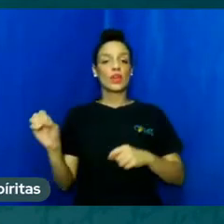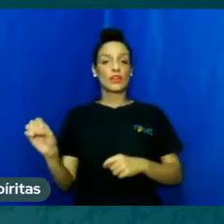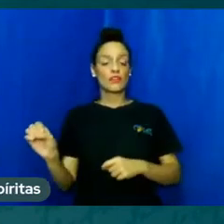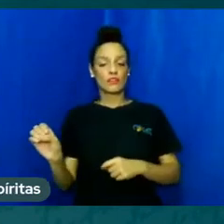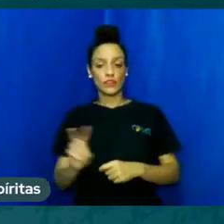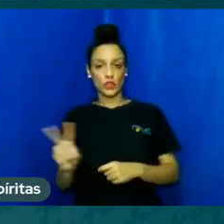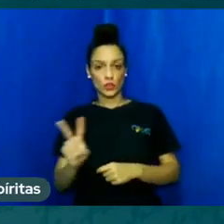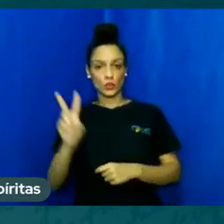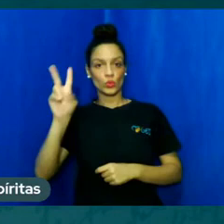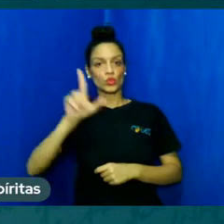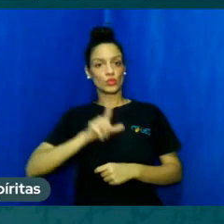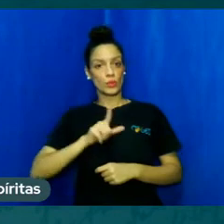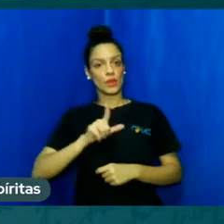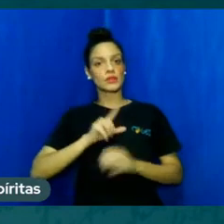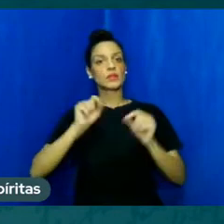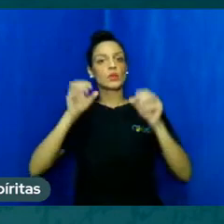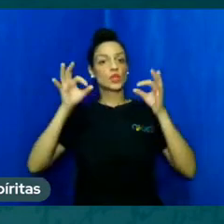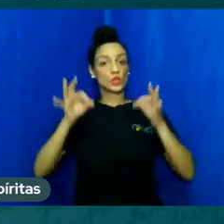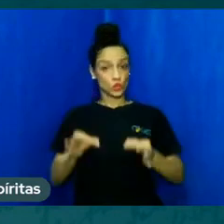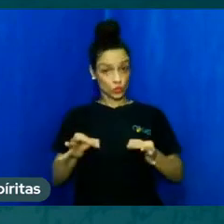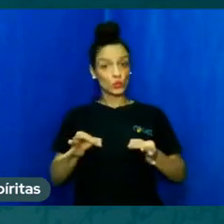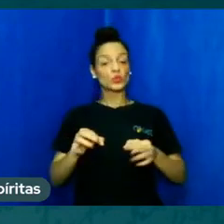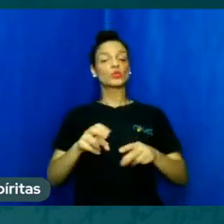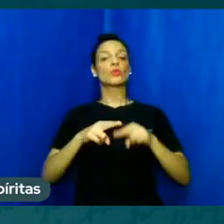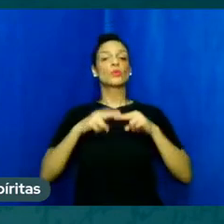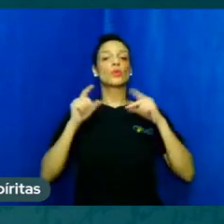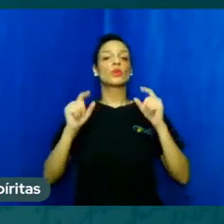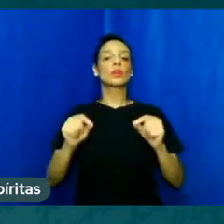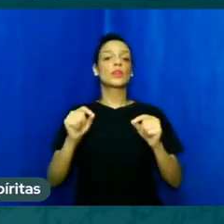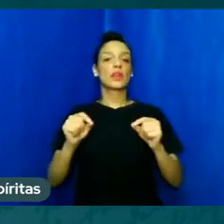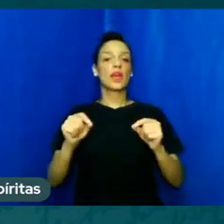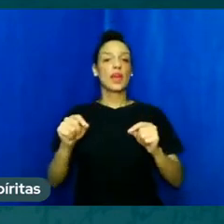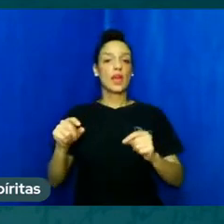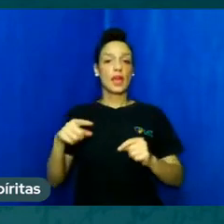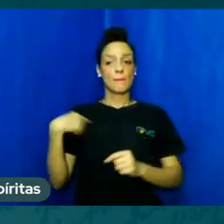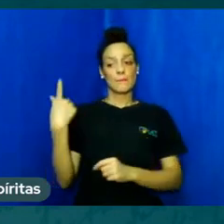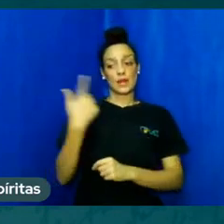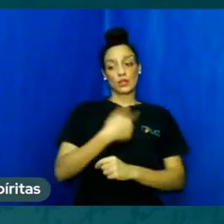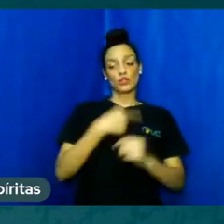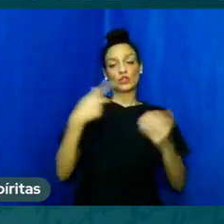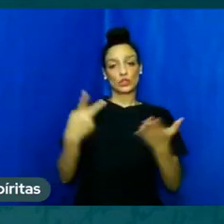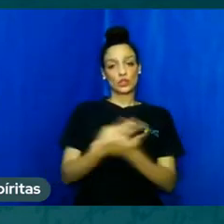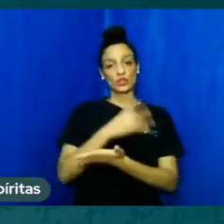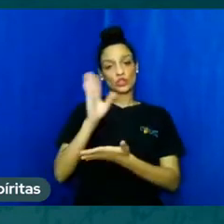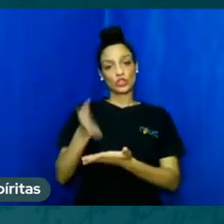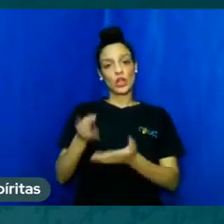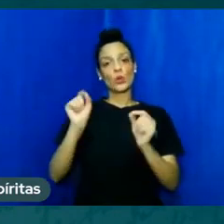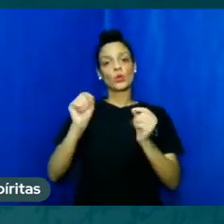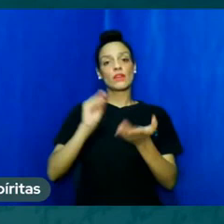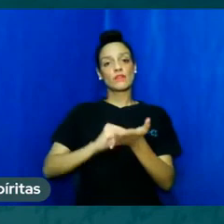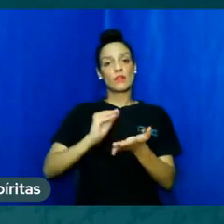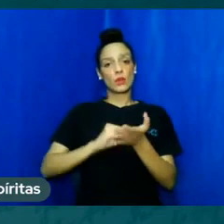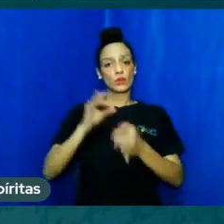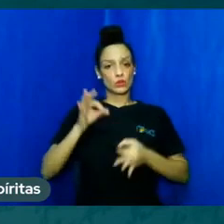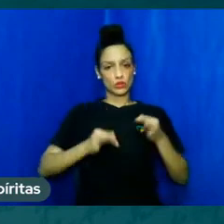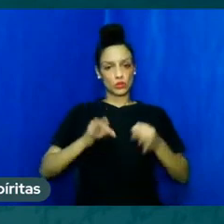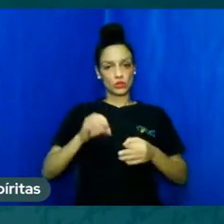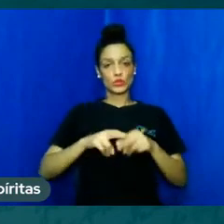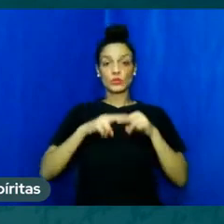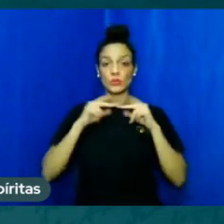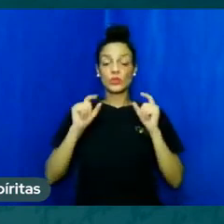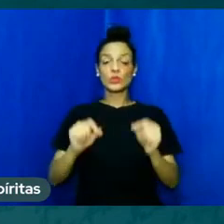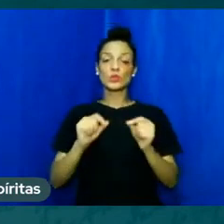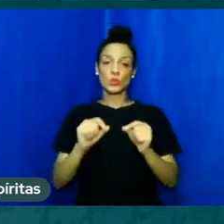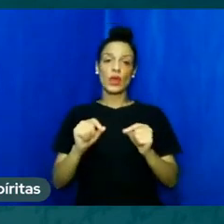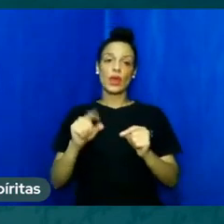sendo justo justamente por ter sido para conosco outros injustos então é muito apropriada essa